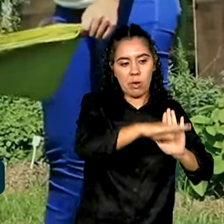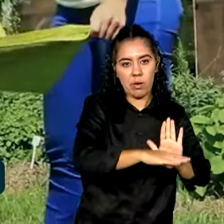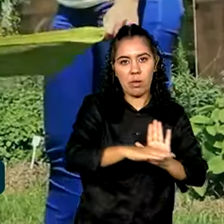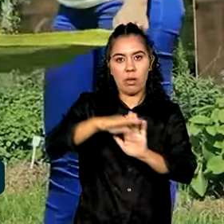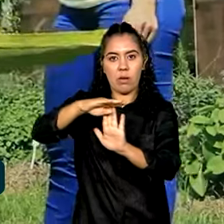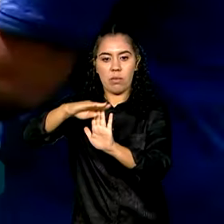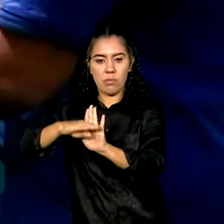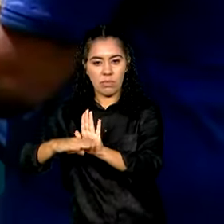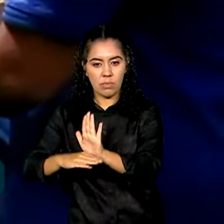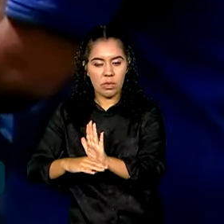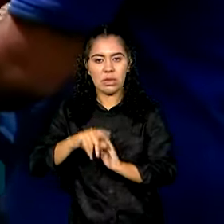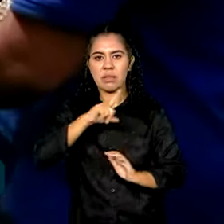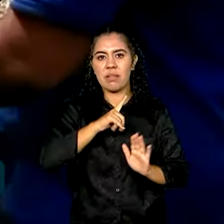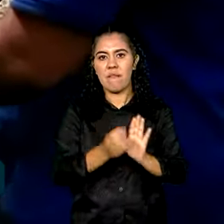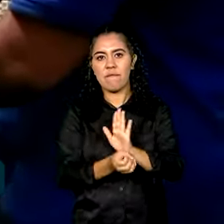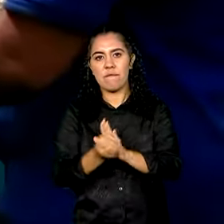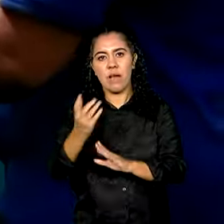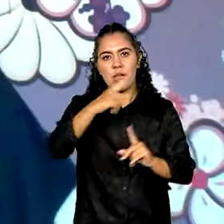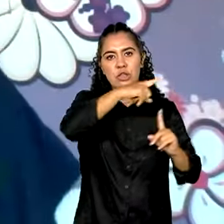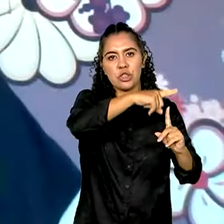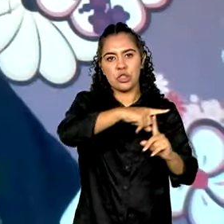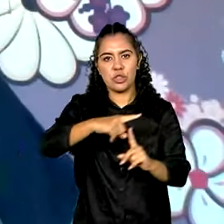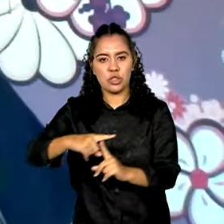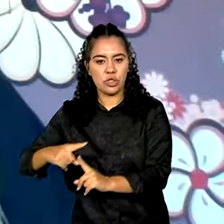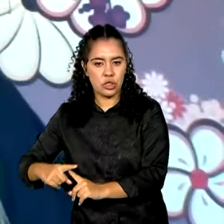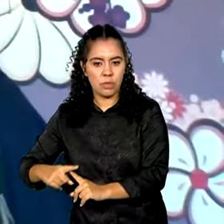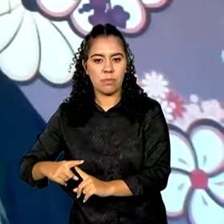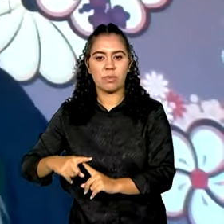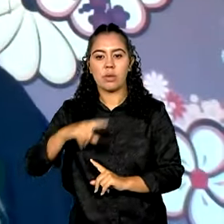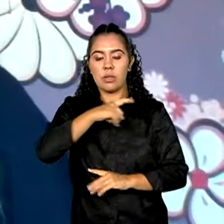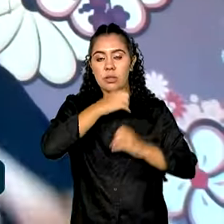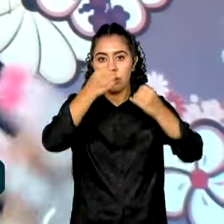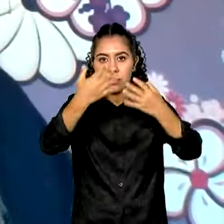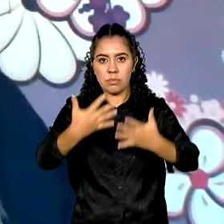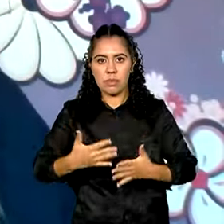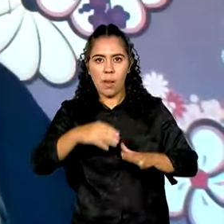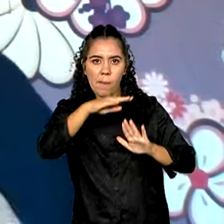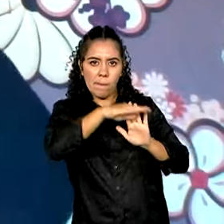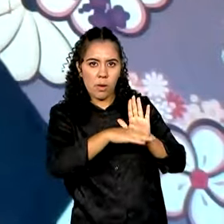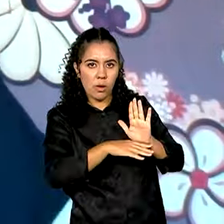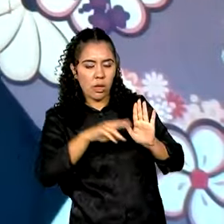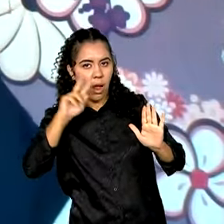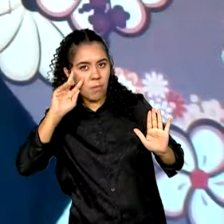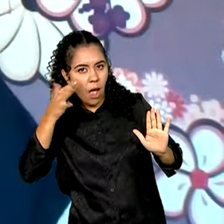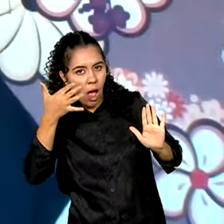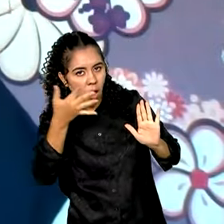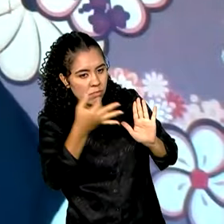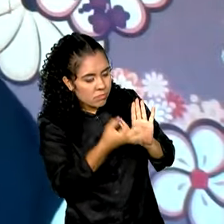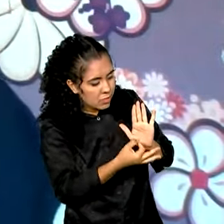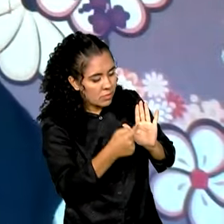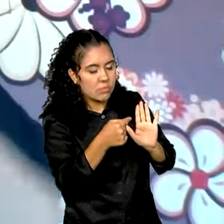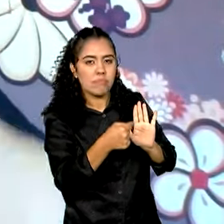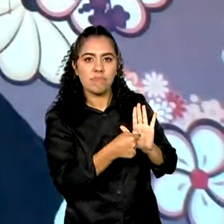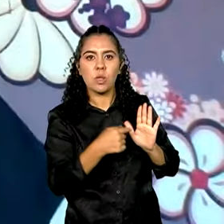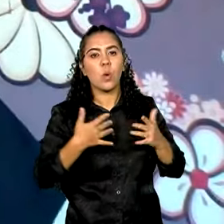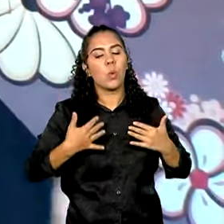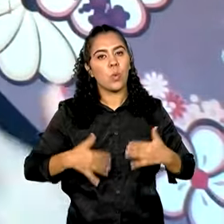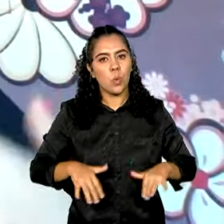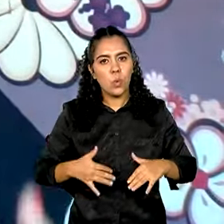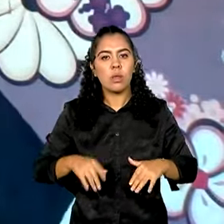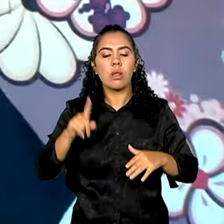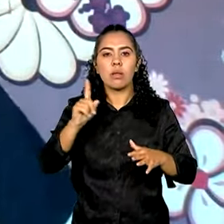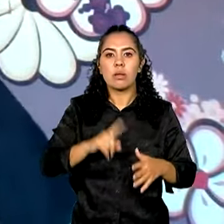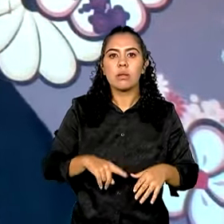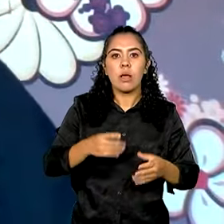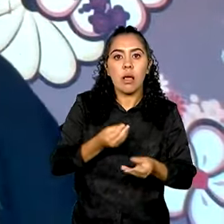mais variados tipos de negócios. Olhar para programas como esse, onde está formando a própria comunidade, para entender